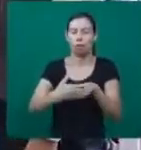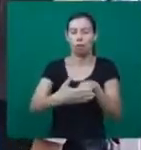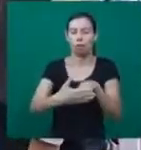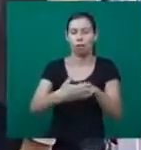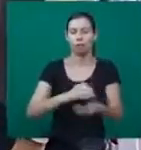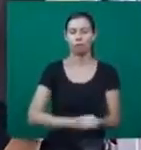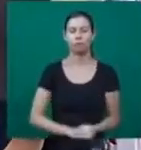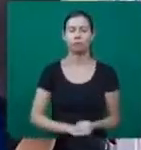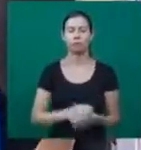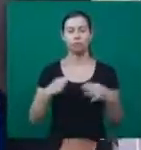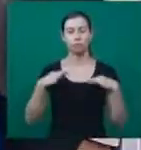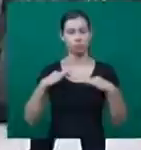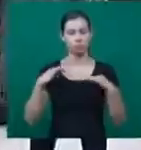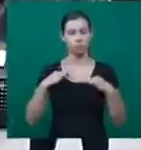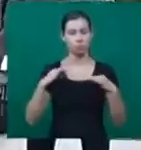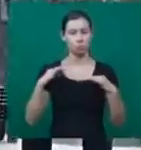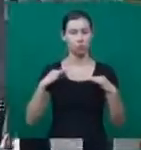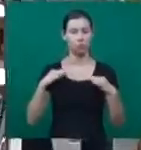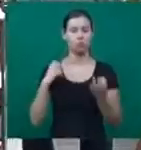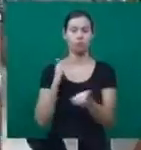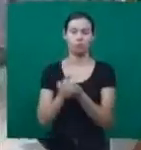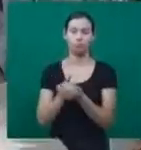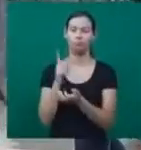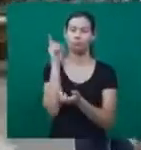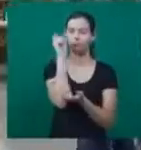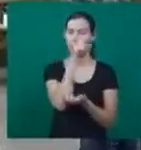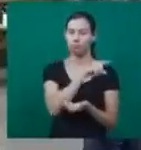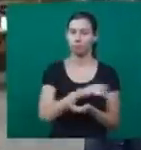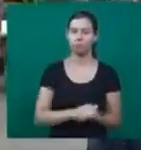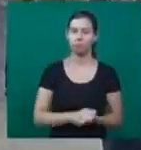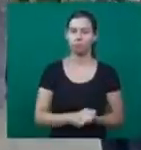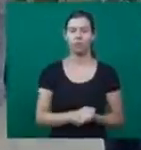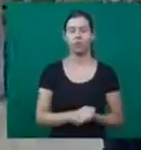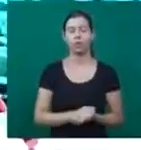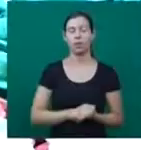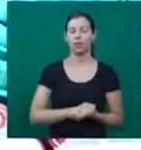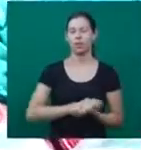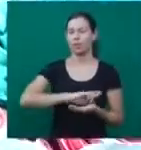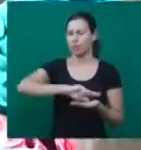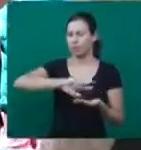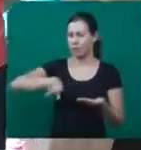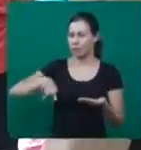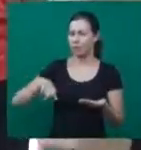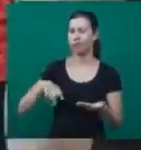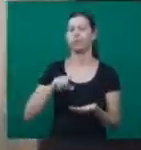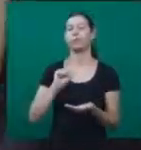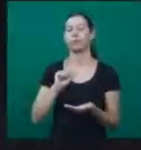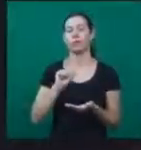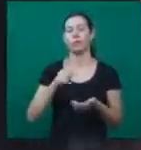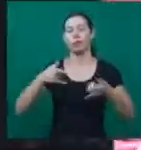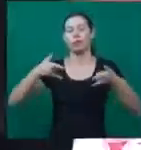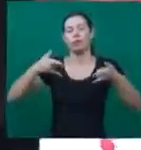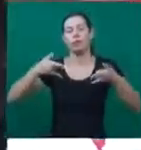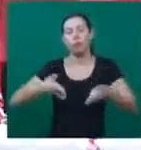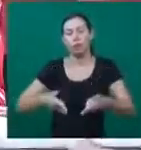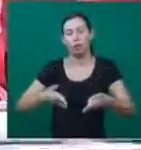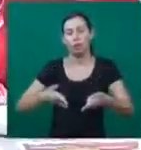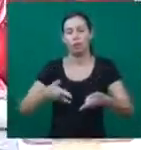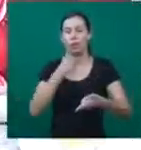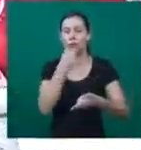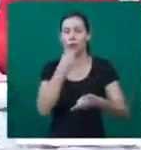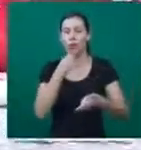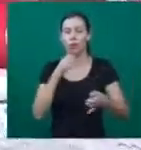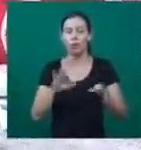guarda-roupa também não é simples. Sem falar em outros itens básicos. A cama dele teve que ser feita sob medida